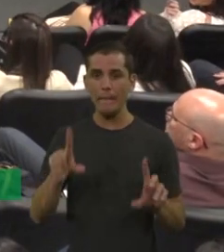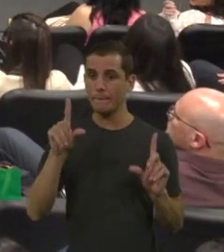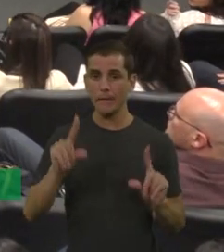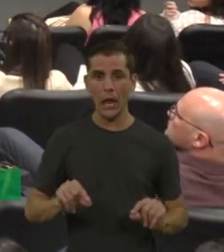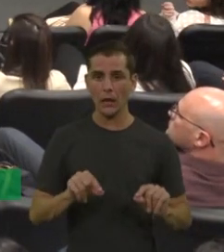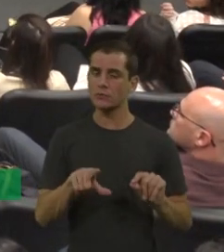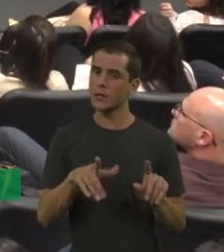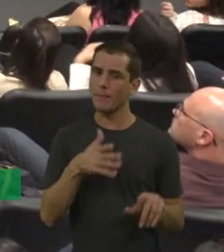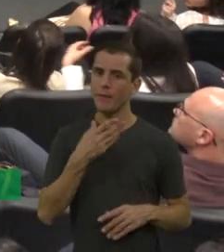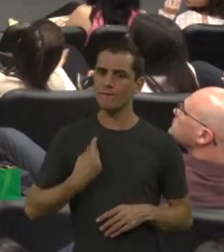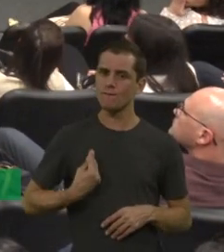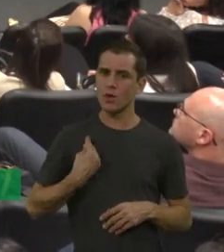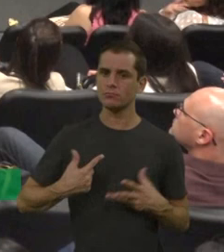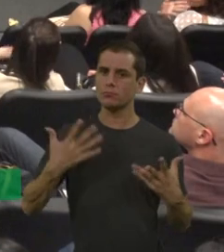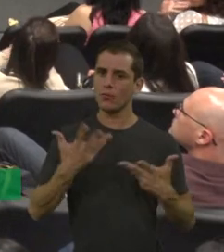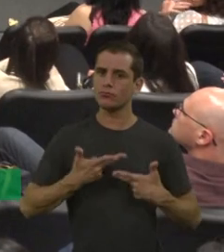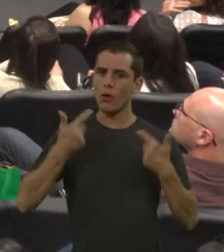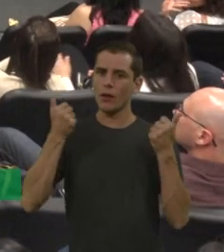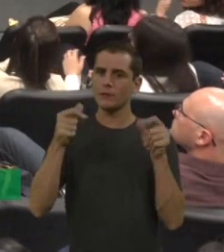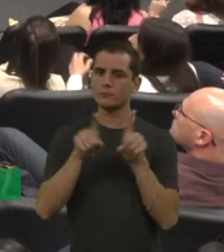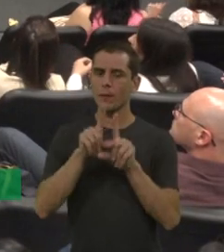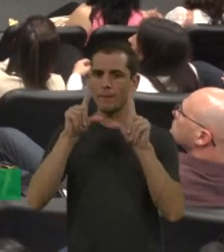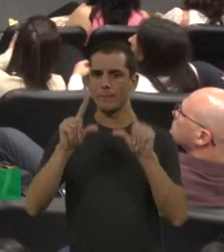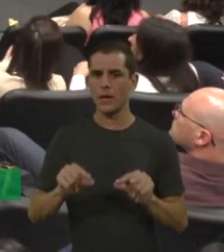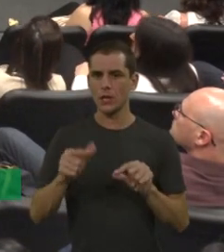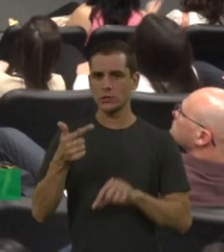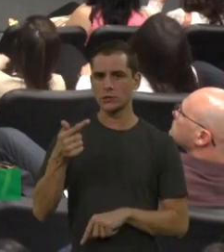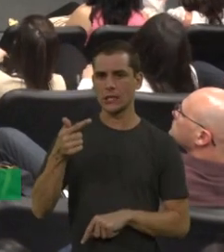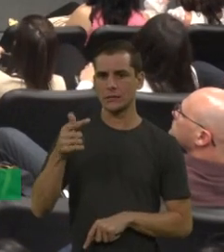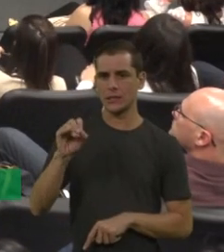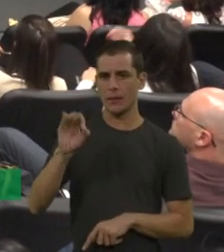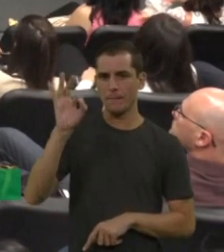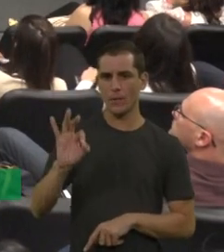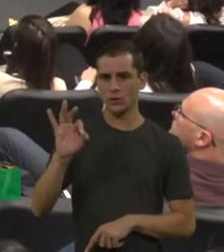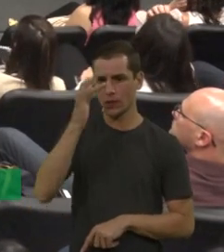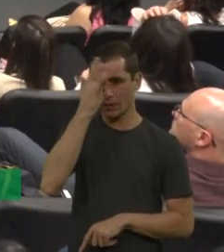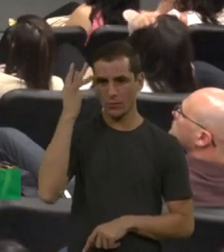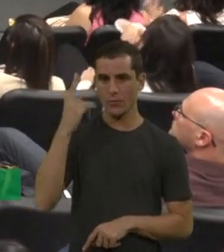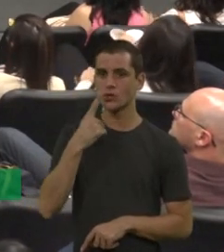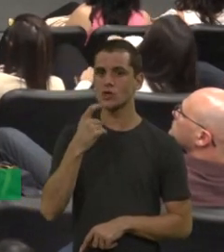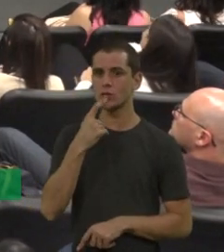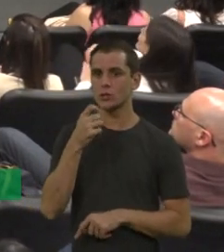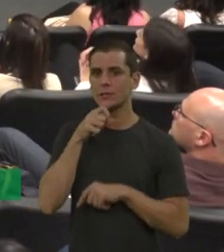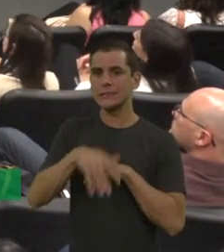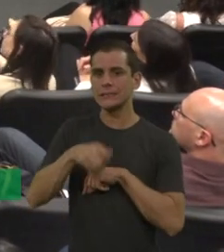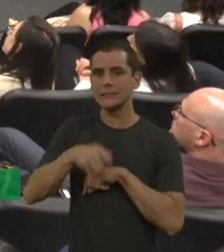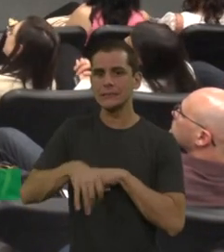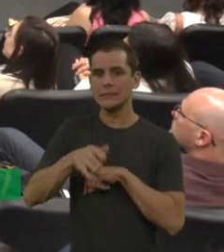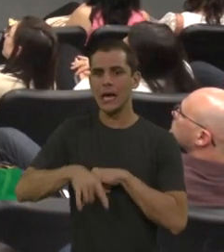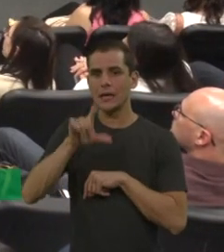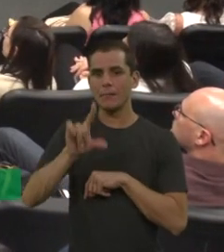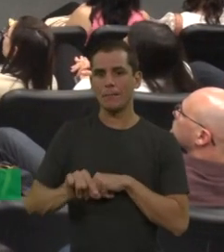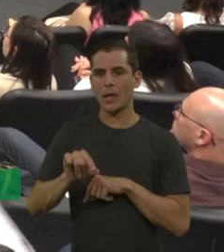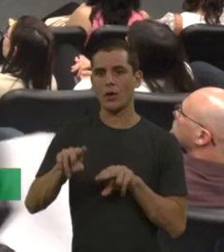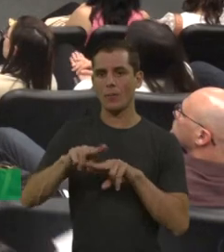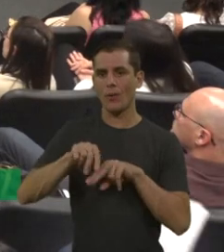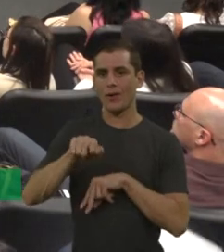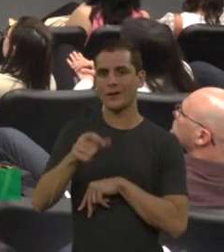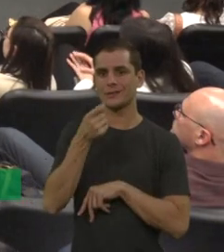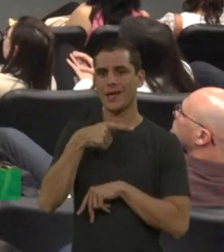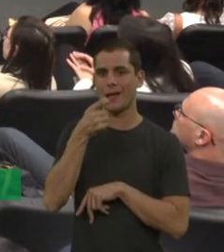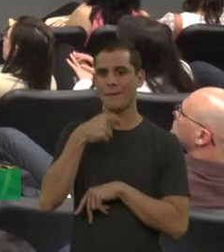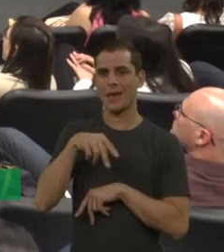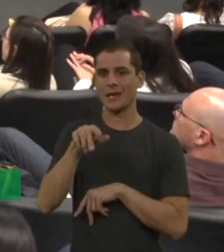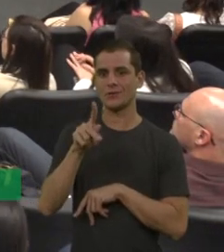de vida também e redução de quase 70% no número de sangramento já no primeiro ano pós-profilaxia. Então,